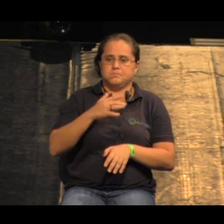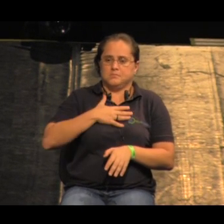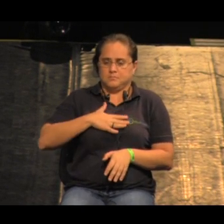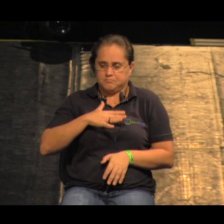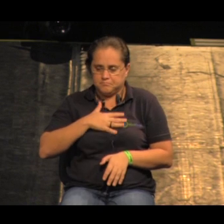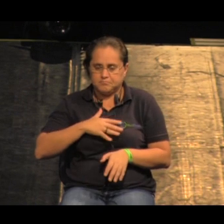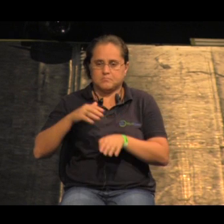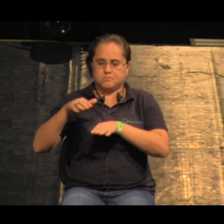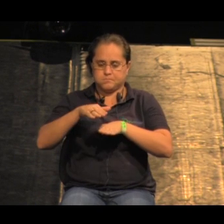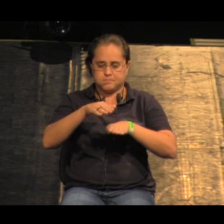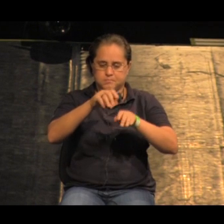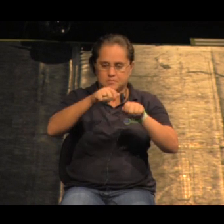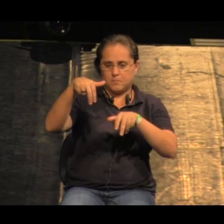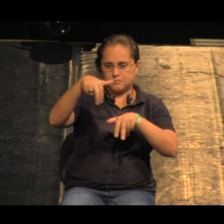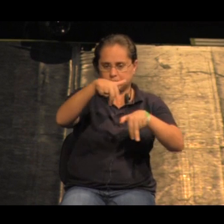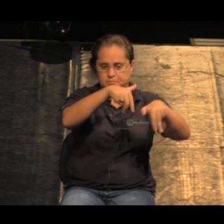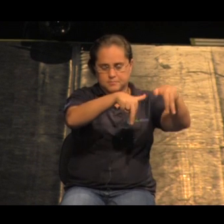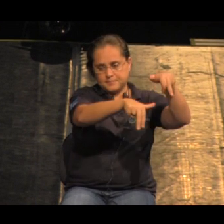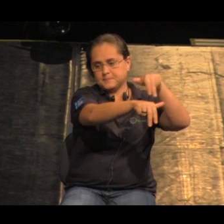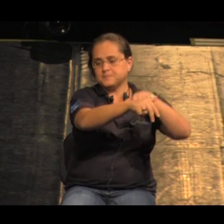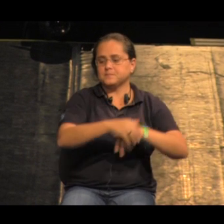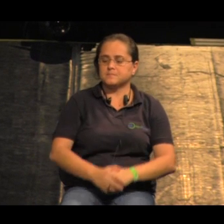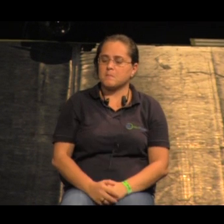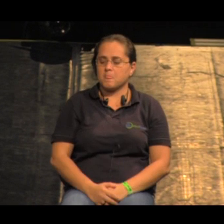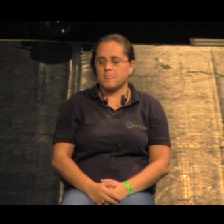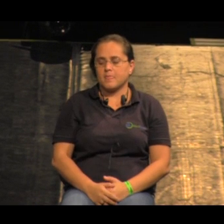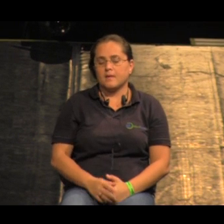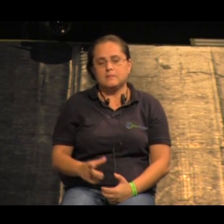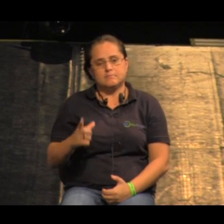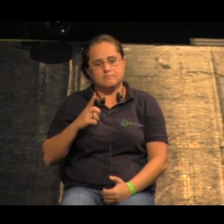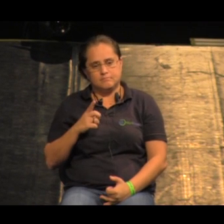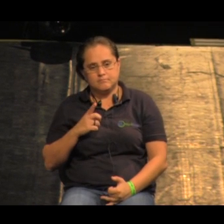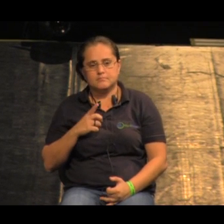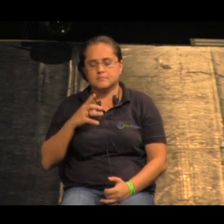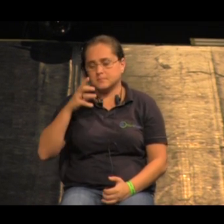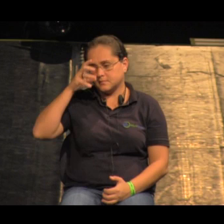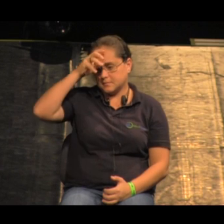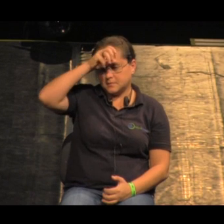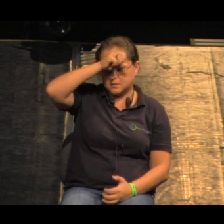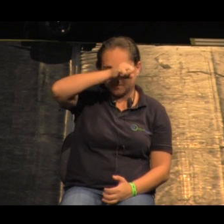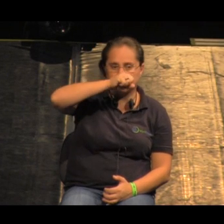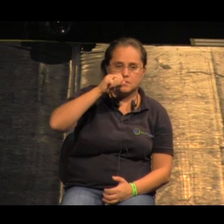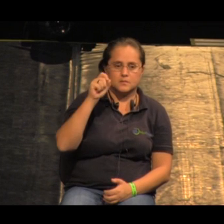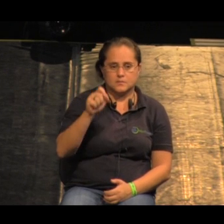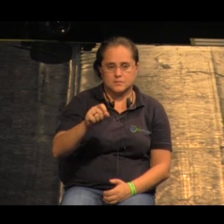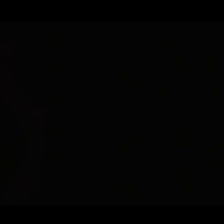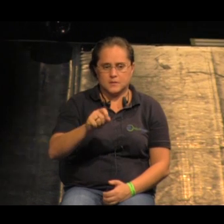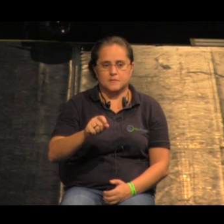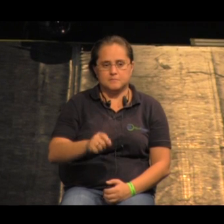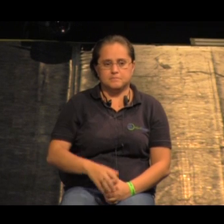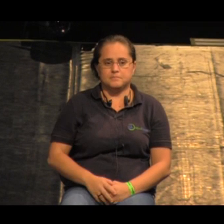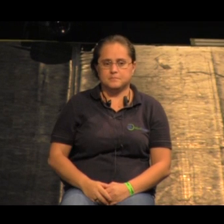bastante fluida para quem está passando. A gente também tinha acabado de aprender que dava para renderizar o SketchUp.